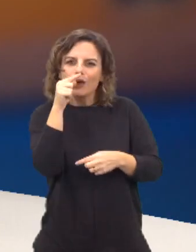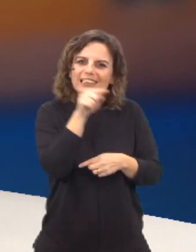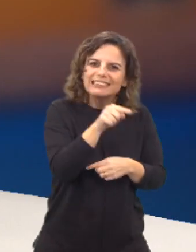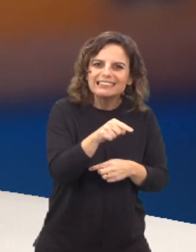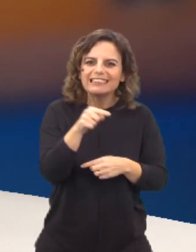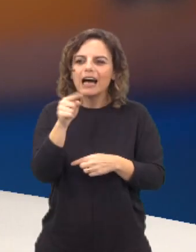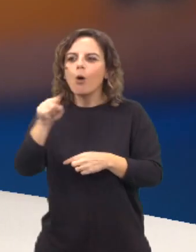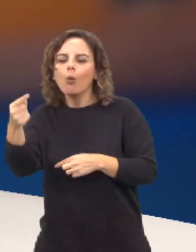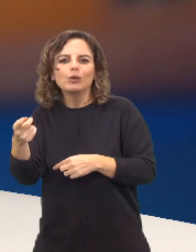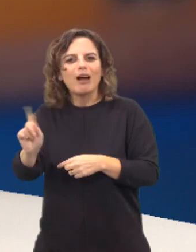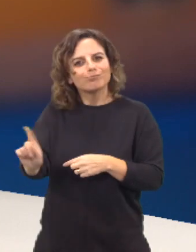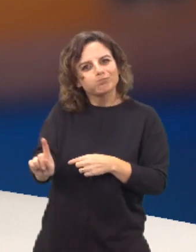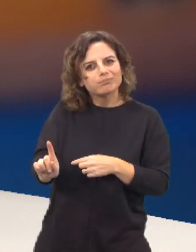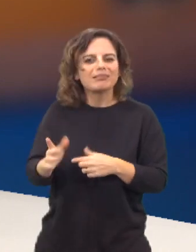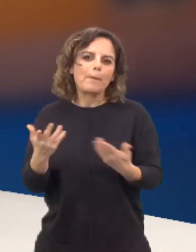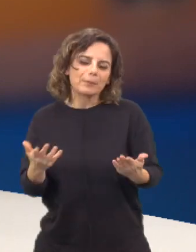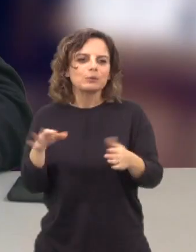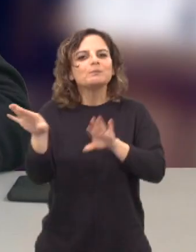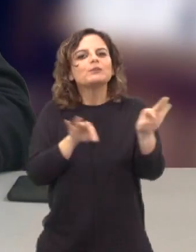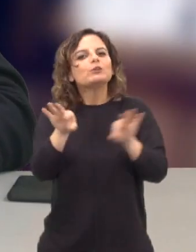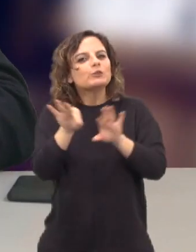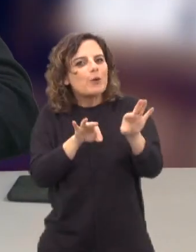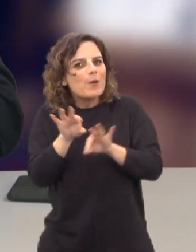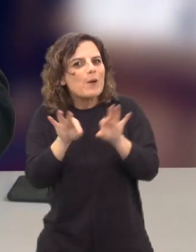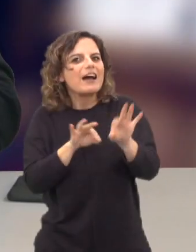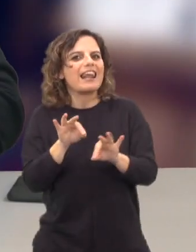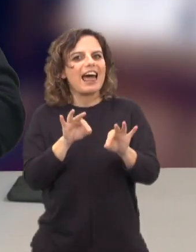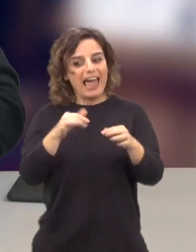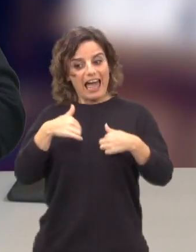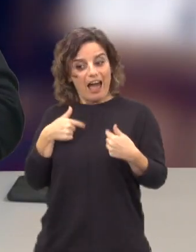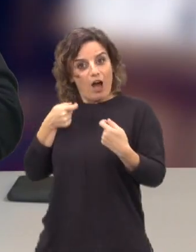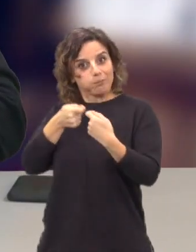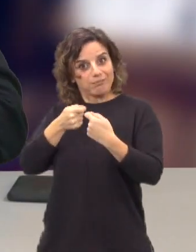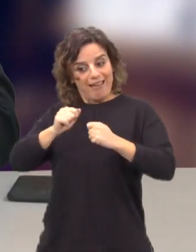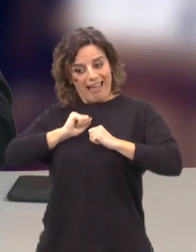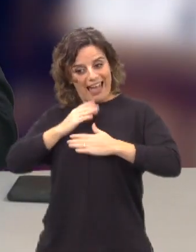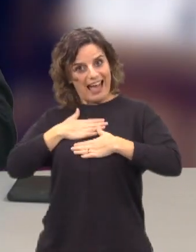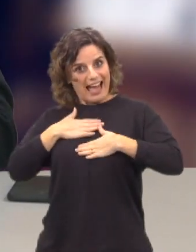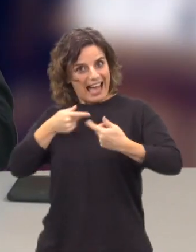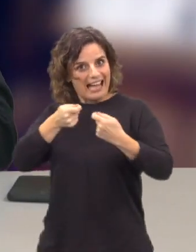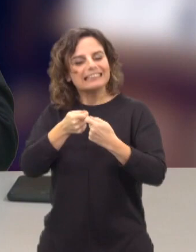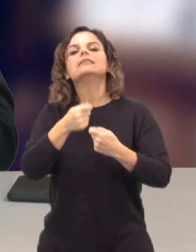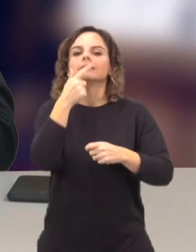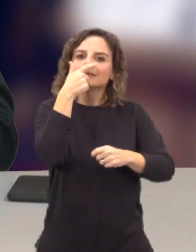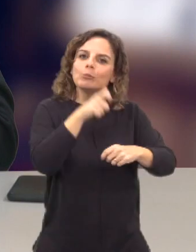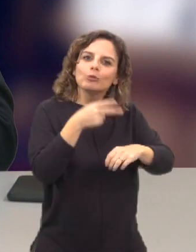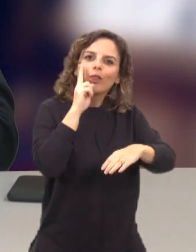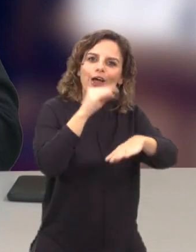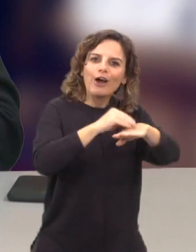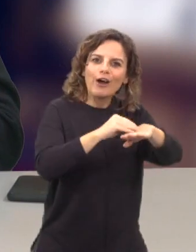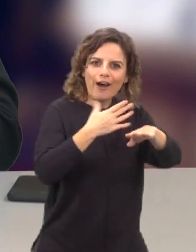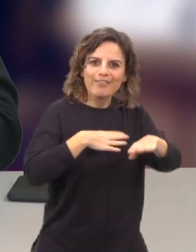jornal do que com aquele, e, portanto, nesta escolha, à sua medida, no fundo, aquilo que este espectador